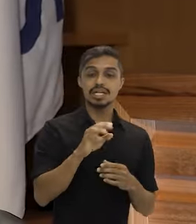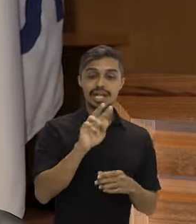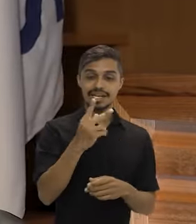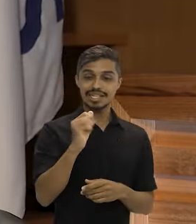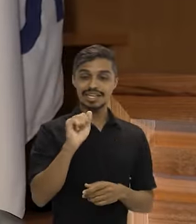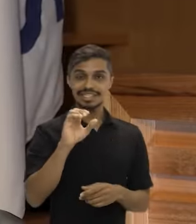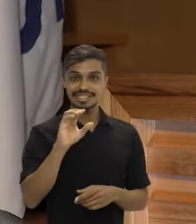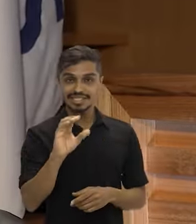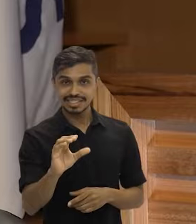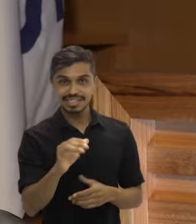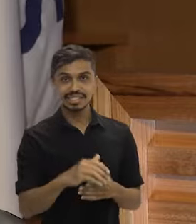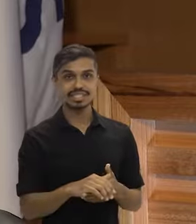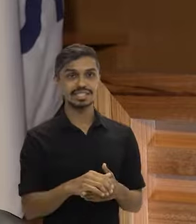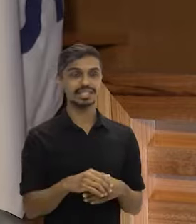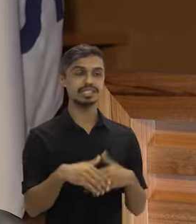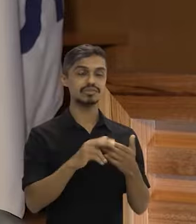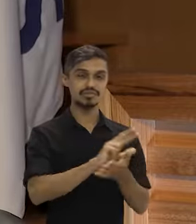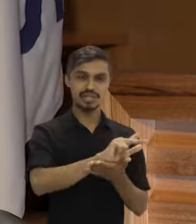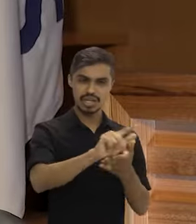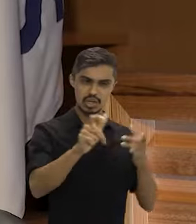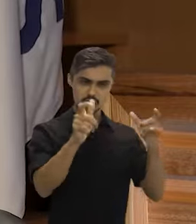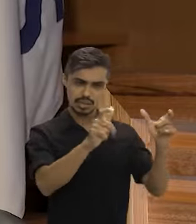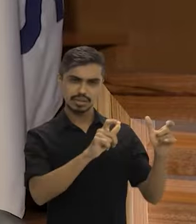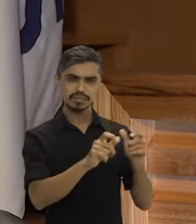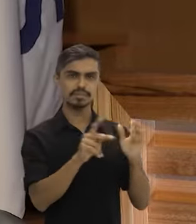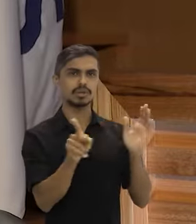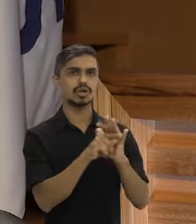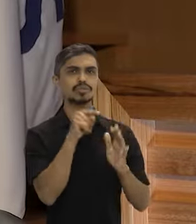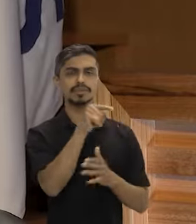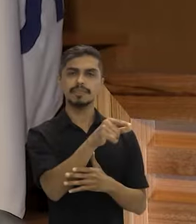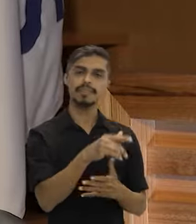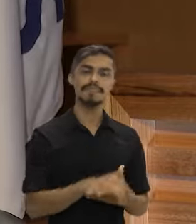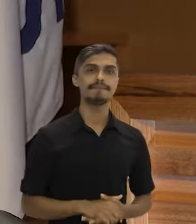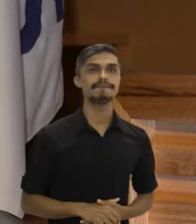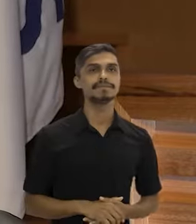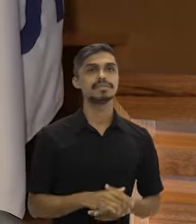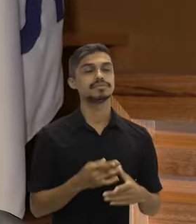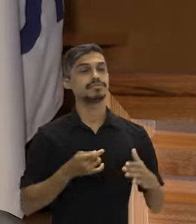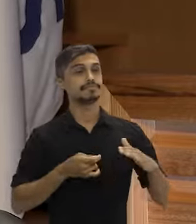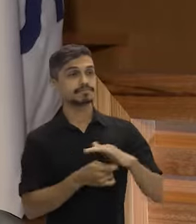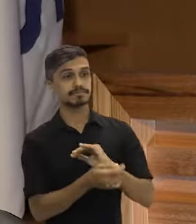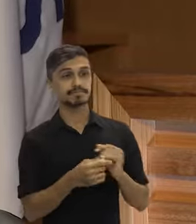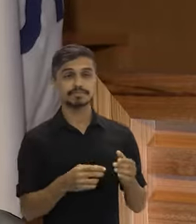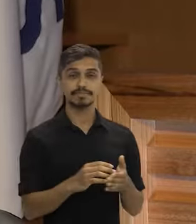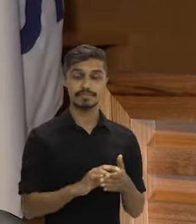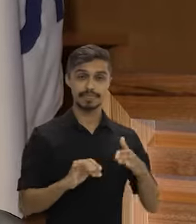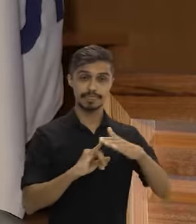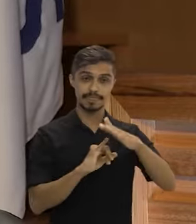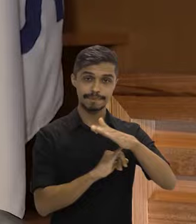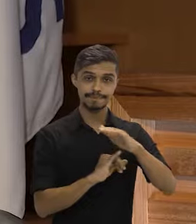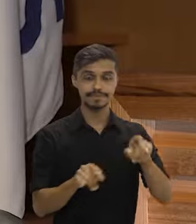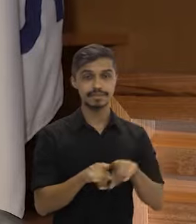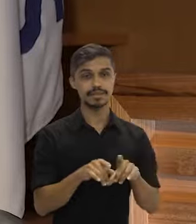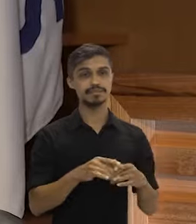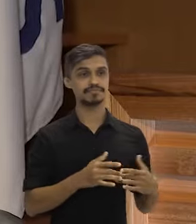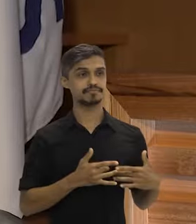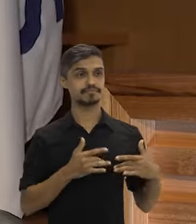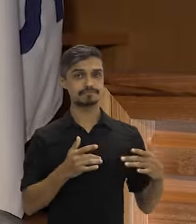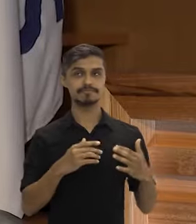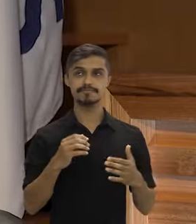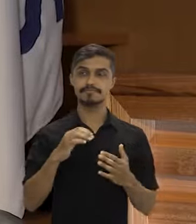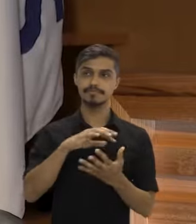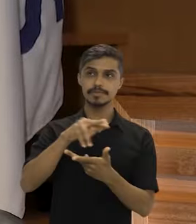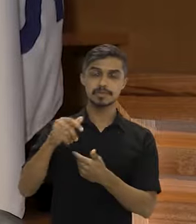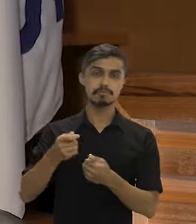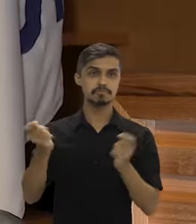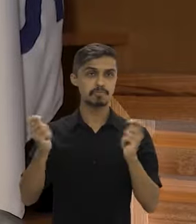recursos internacionais, inclusive de mais doação, não só para o Fundo Amazônia, mas que as demais instituições, filantropia